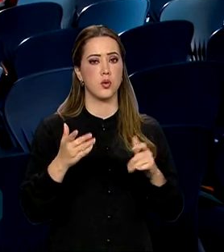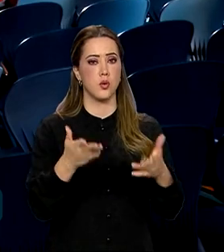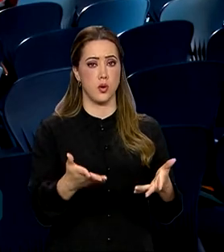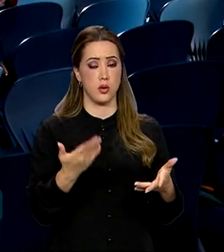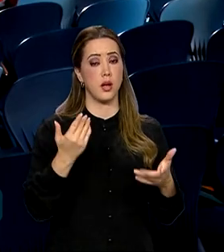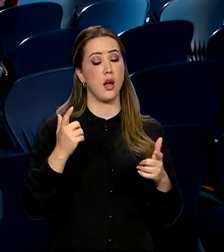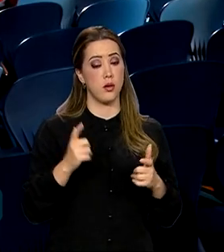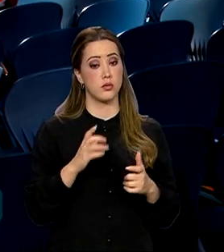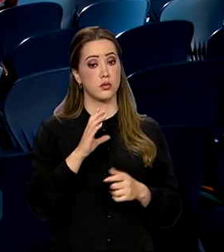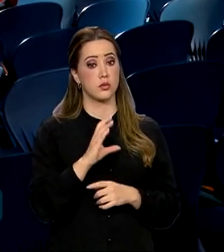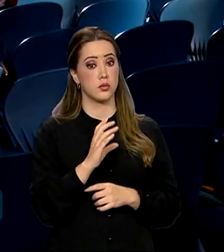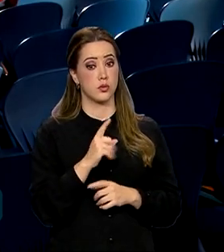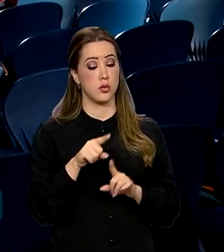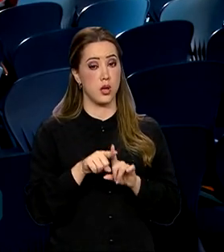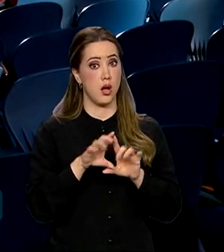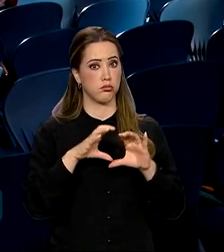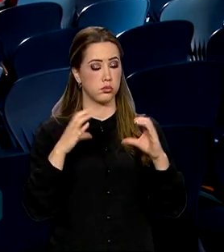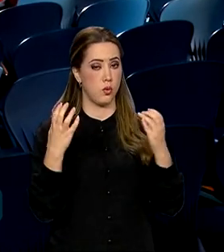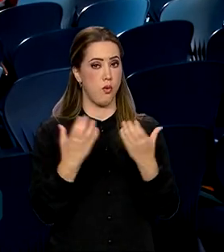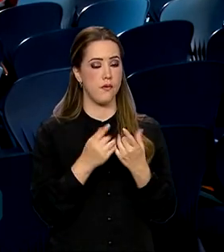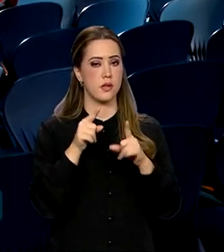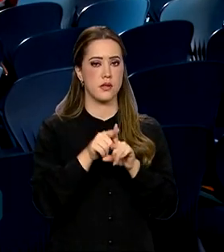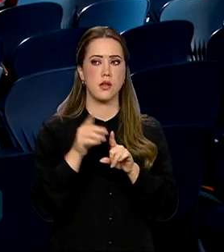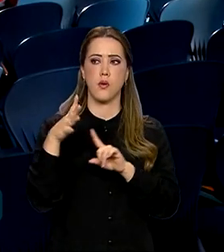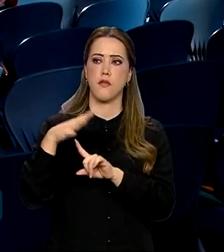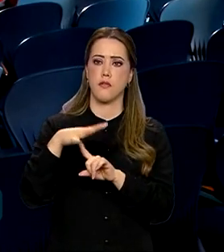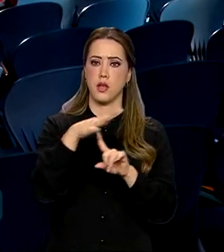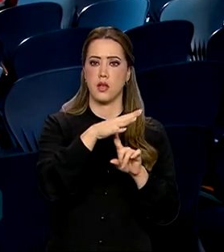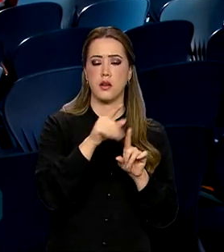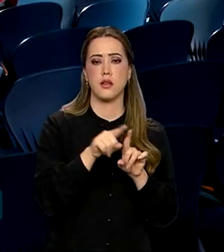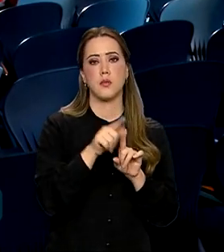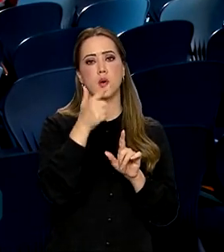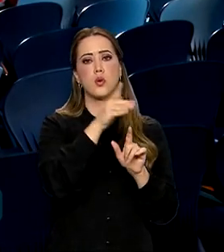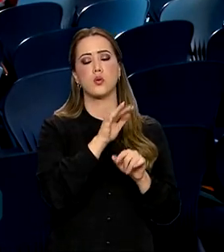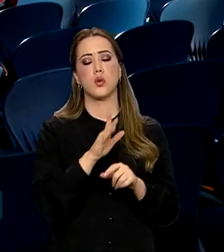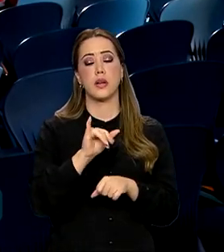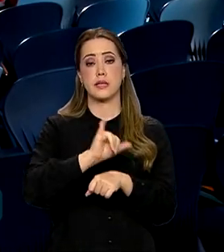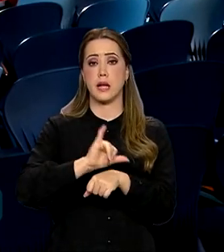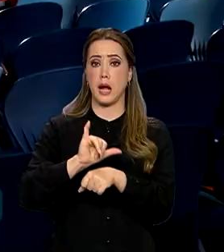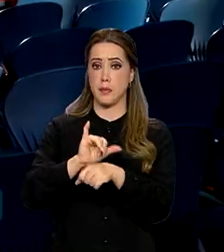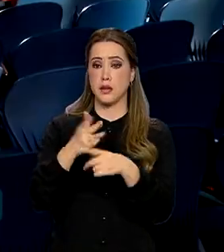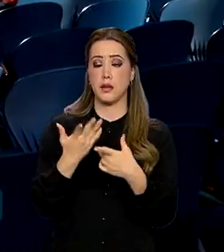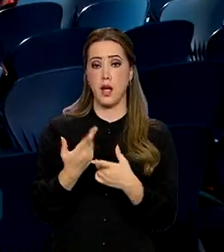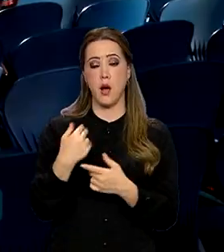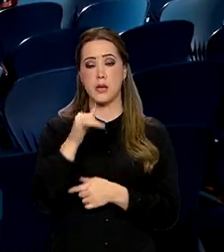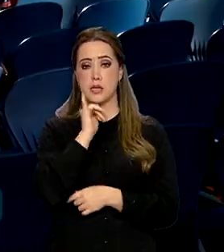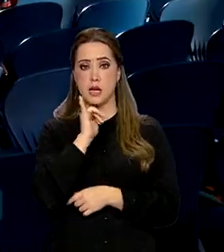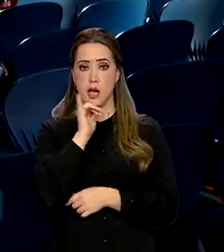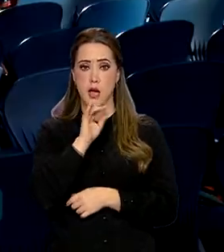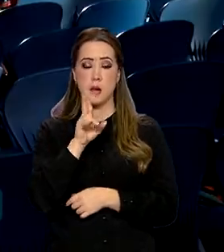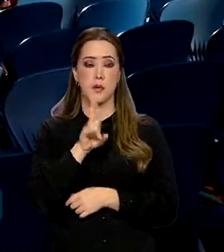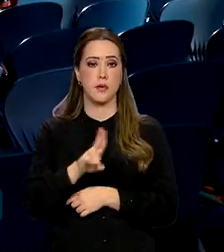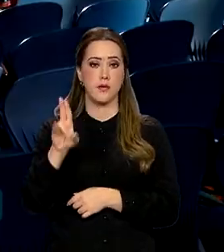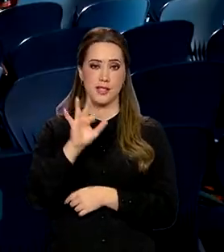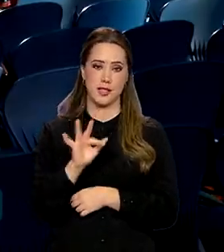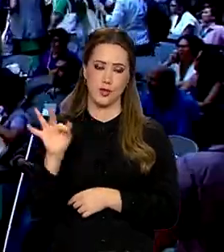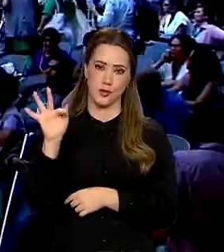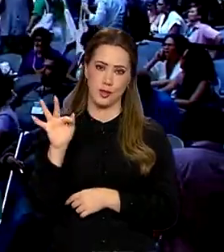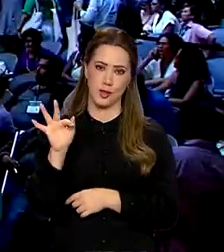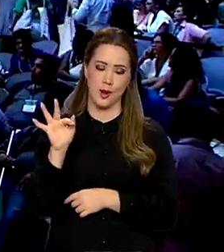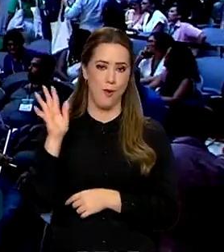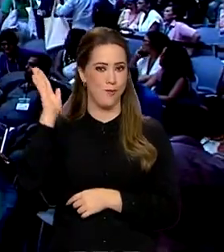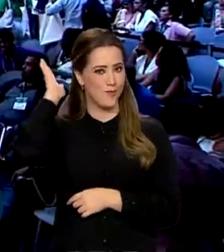centros de convenções e feiras. E também em outros pontos de Belém, como o campus da Universidade Federal do Pará.